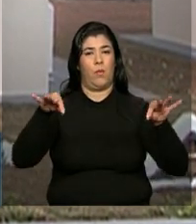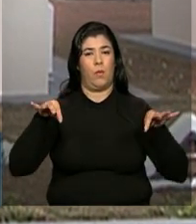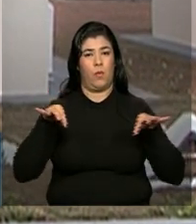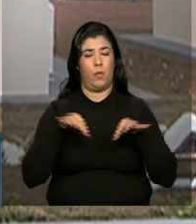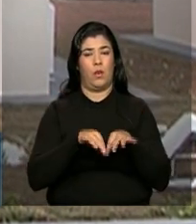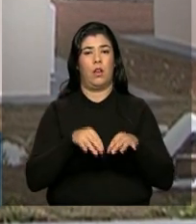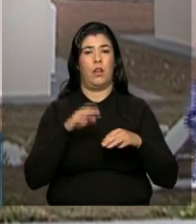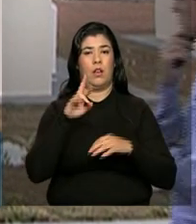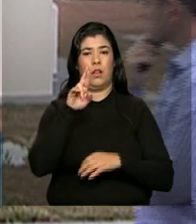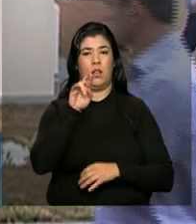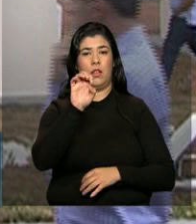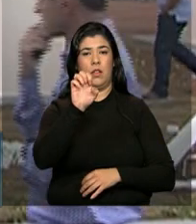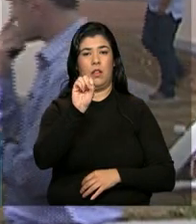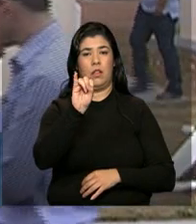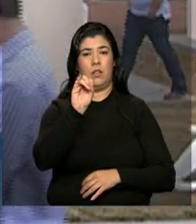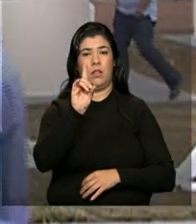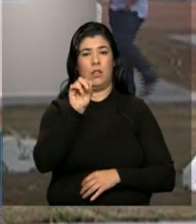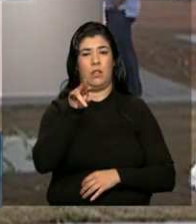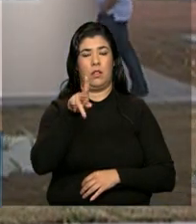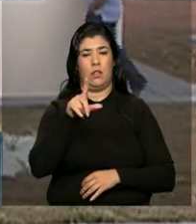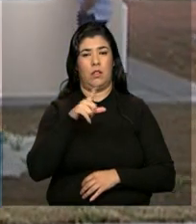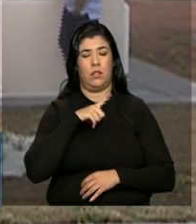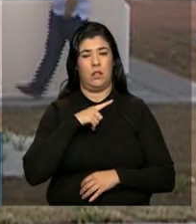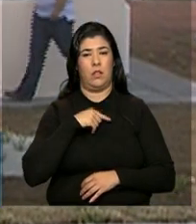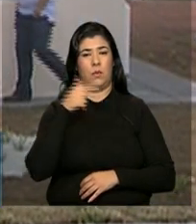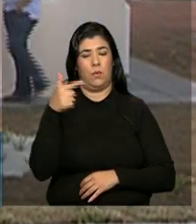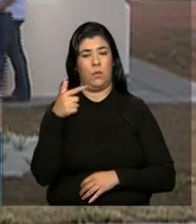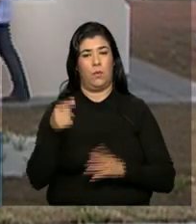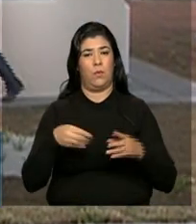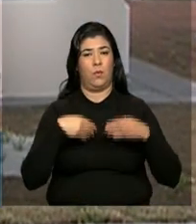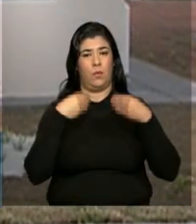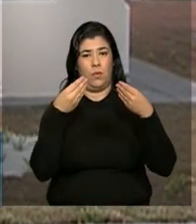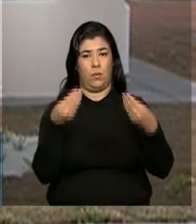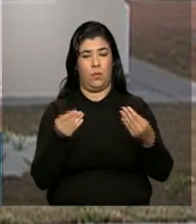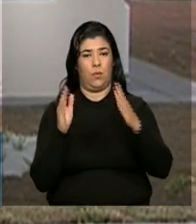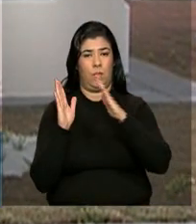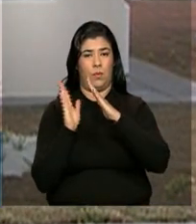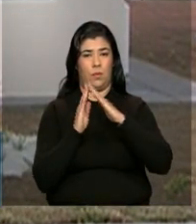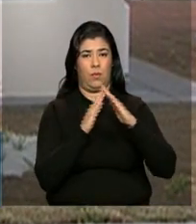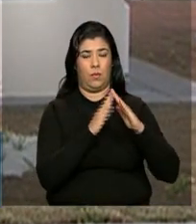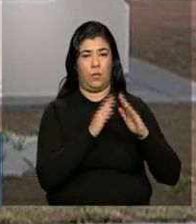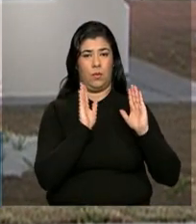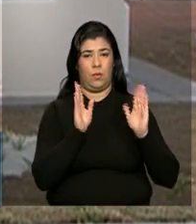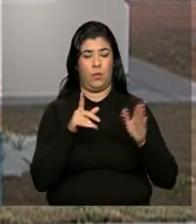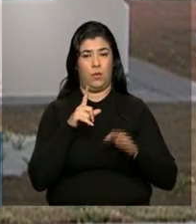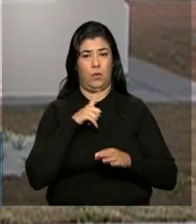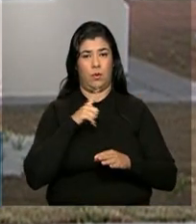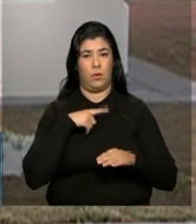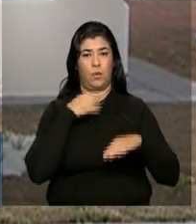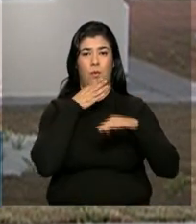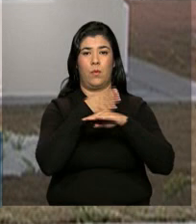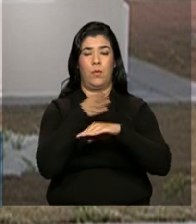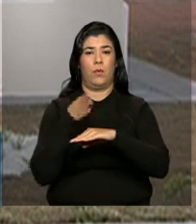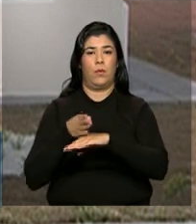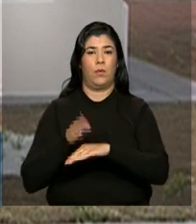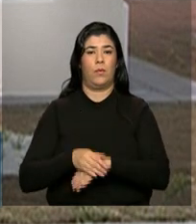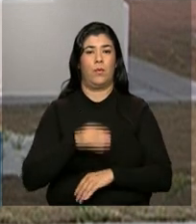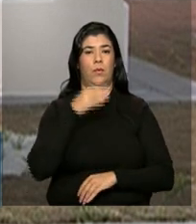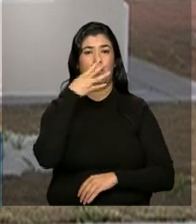essa cerimônia de entrega das unidades habitacionais daqui a pouquinho, foram investidos